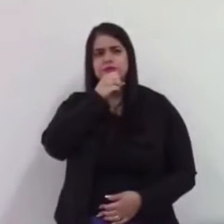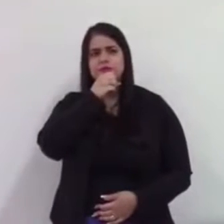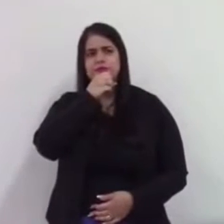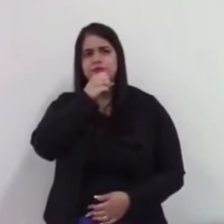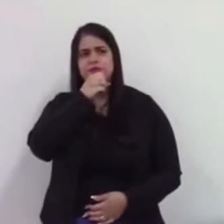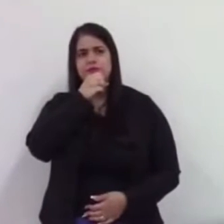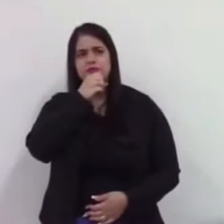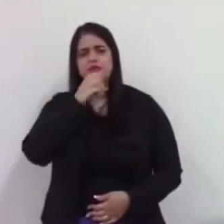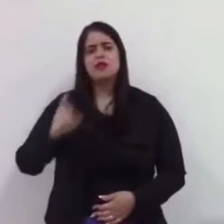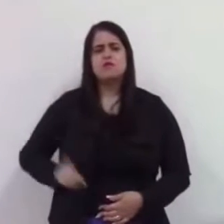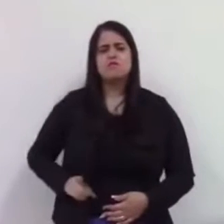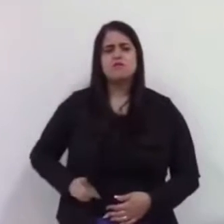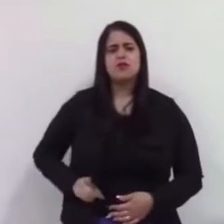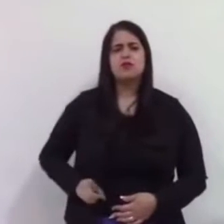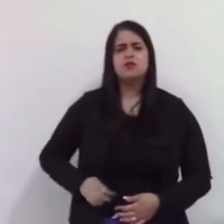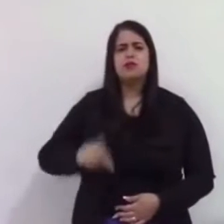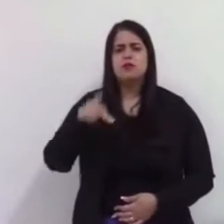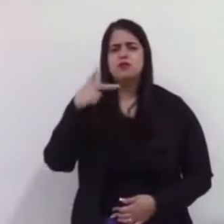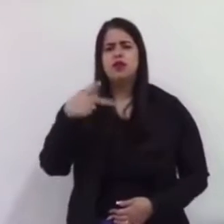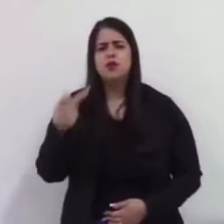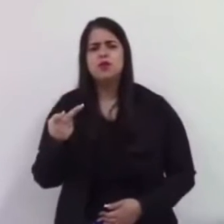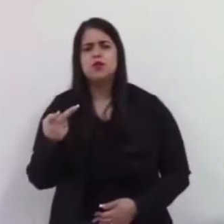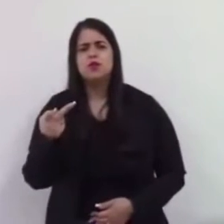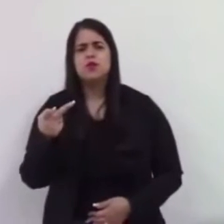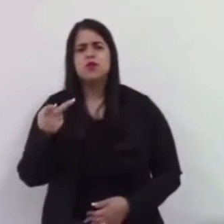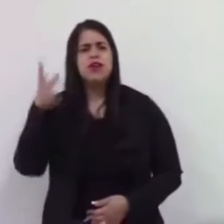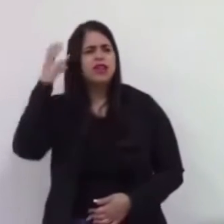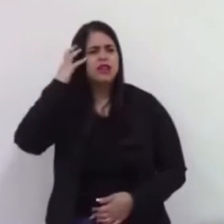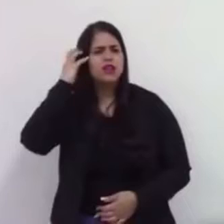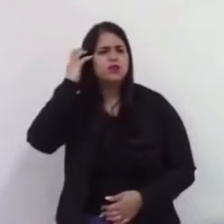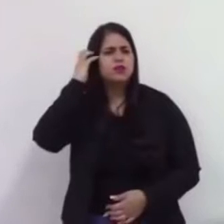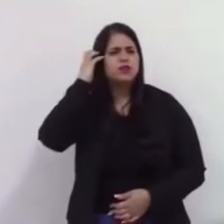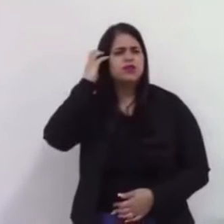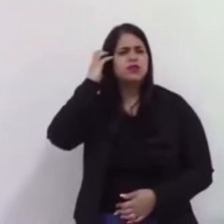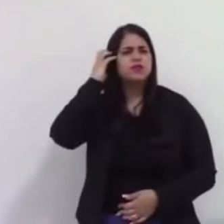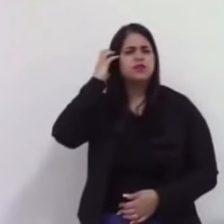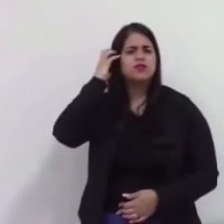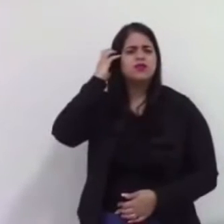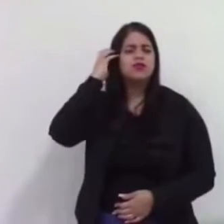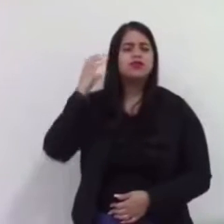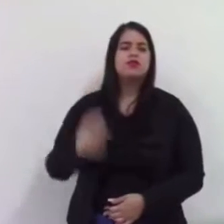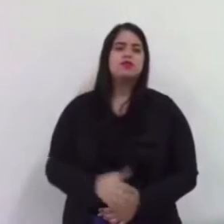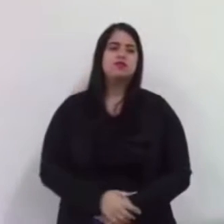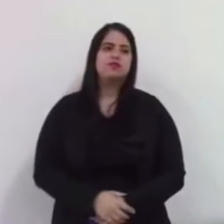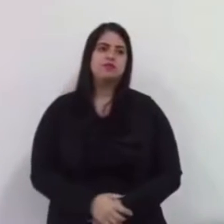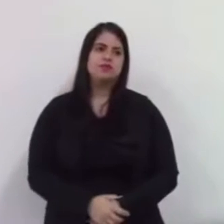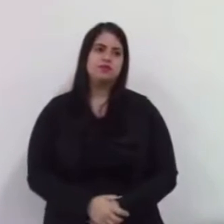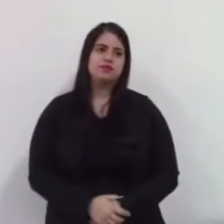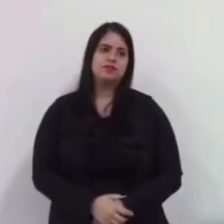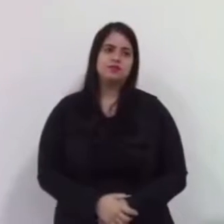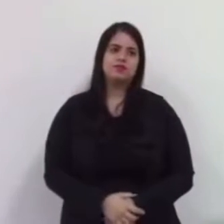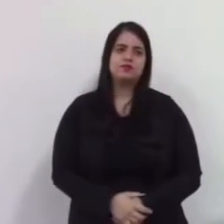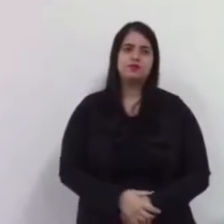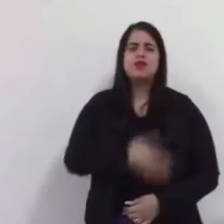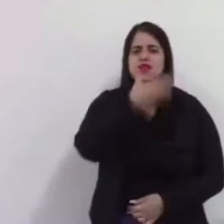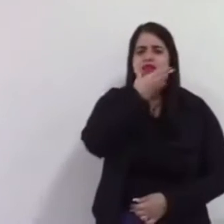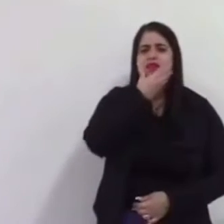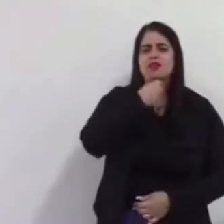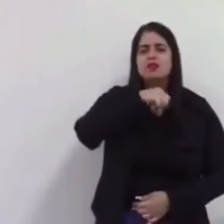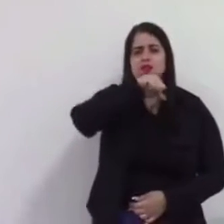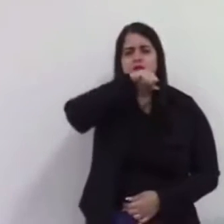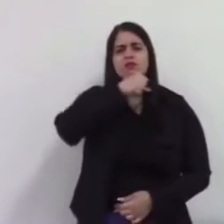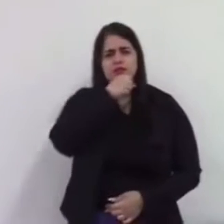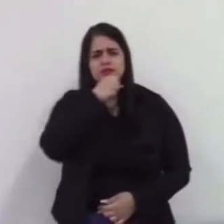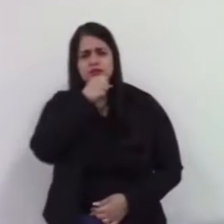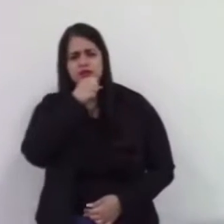ela estava lá escutando e está vendo o neto aqui, trabalhando pelo povo de São Beto do UNA, minha avó que tem 93